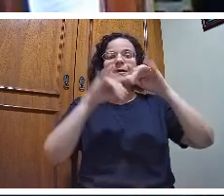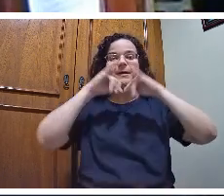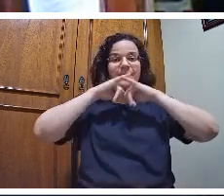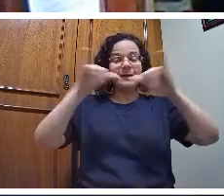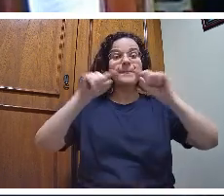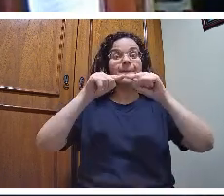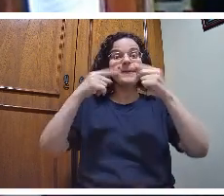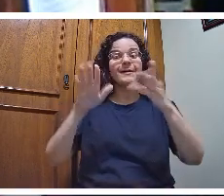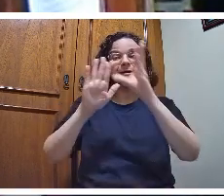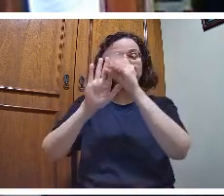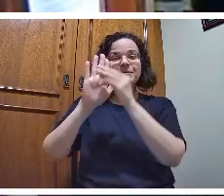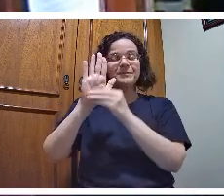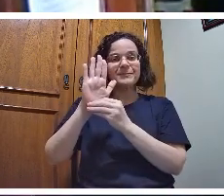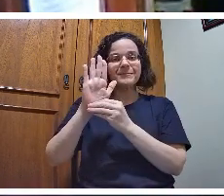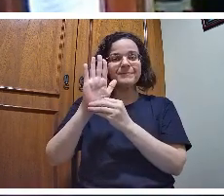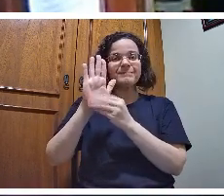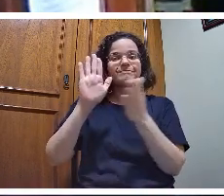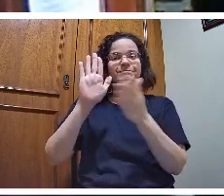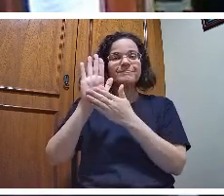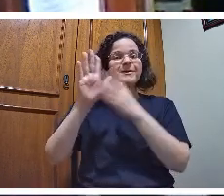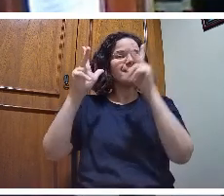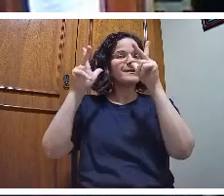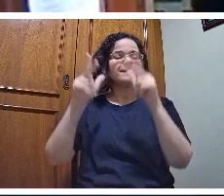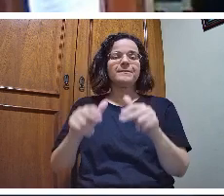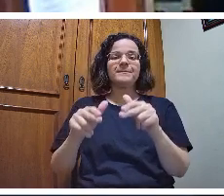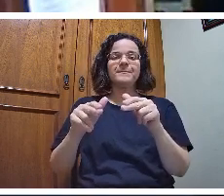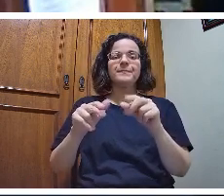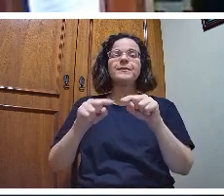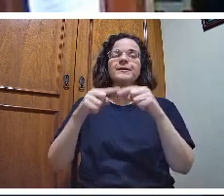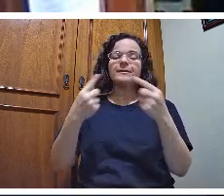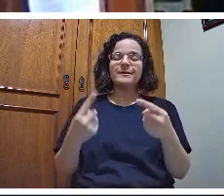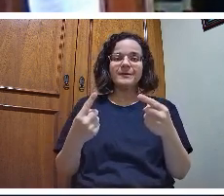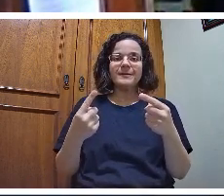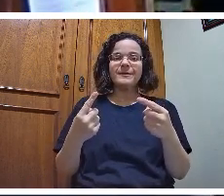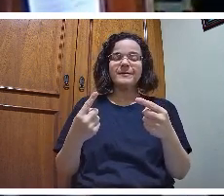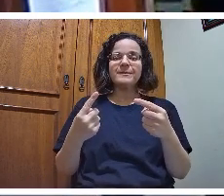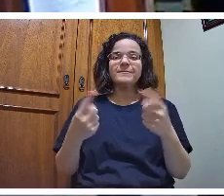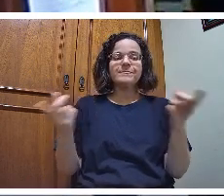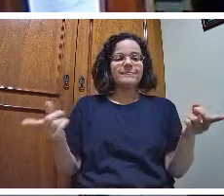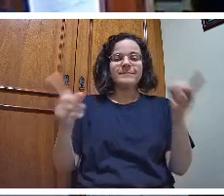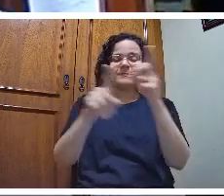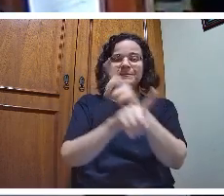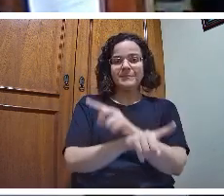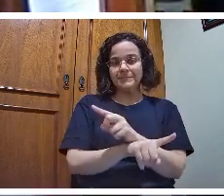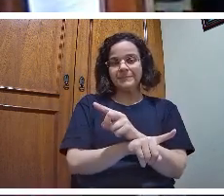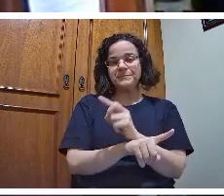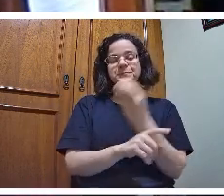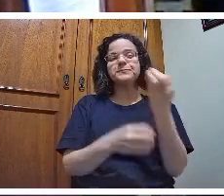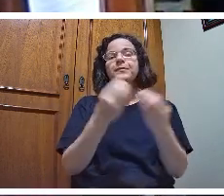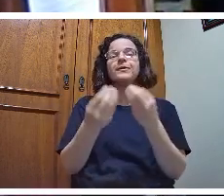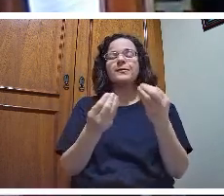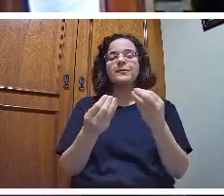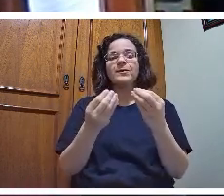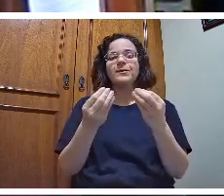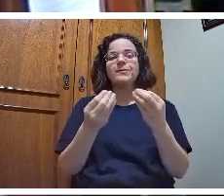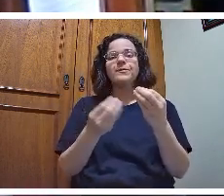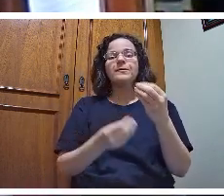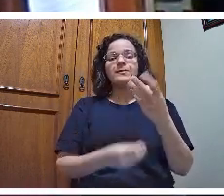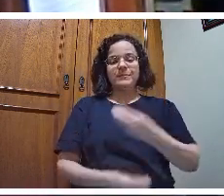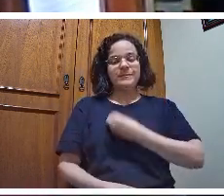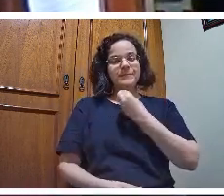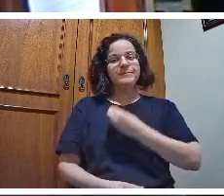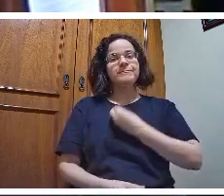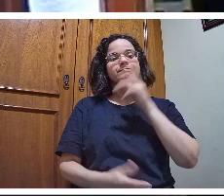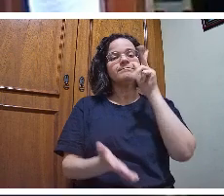Então, ela se contrapõe, de certa forma, à presença real do aluno em sala de aula. Porém,